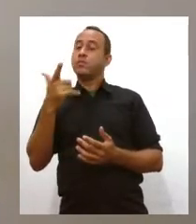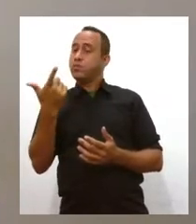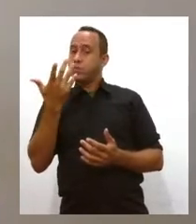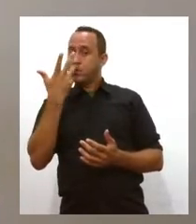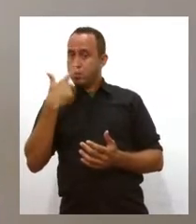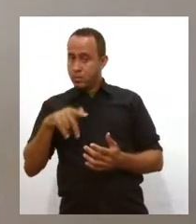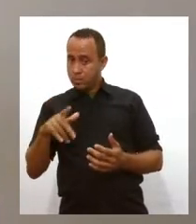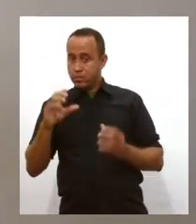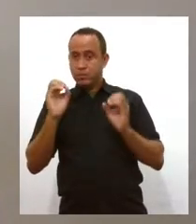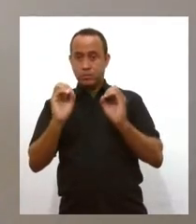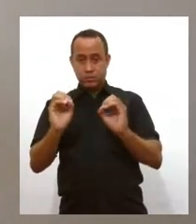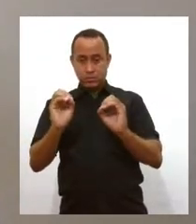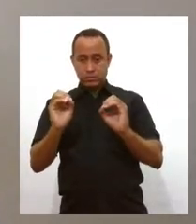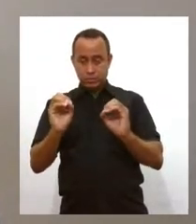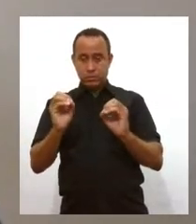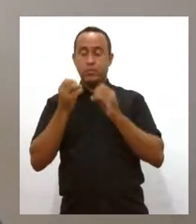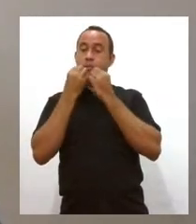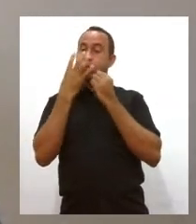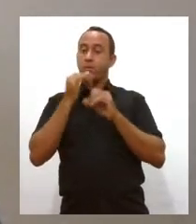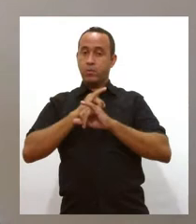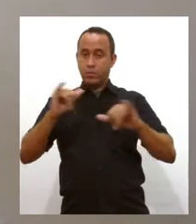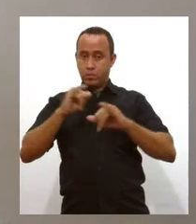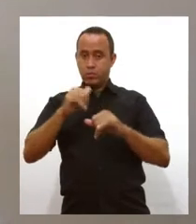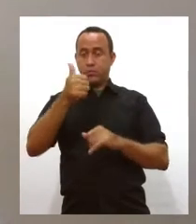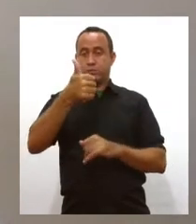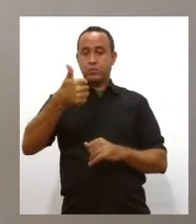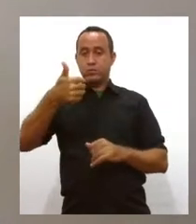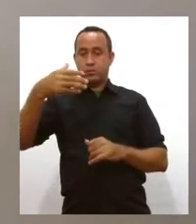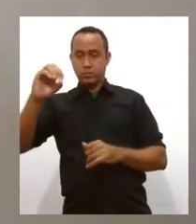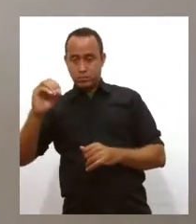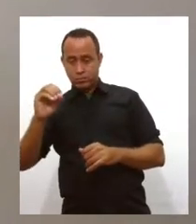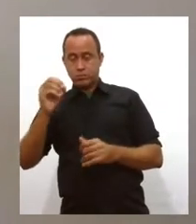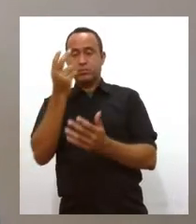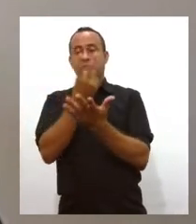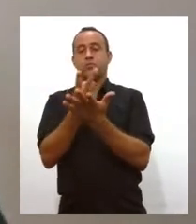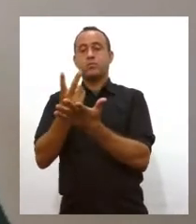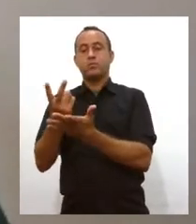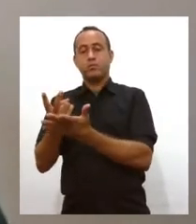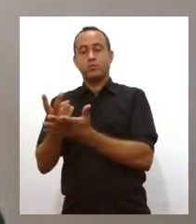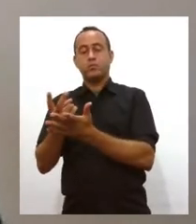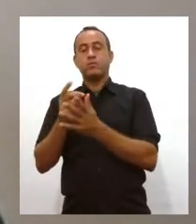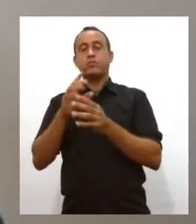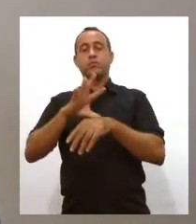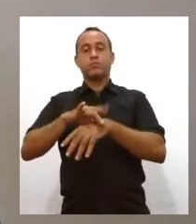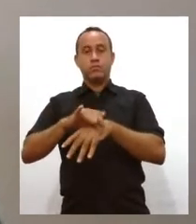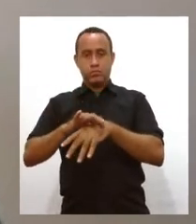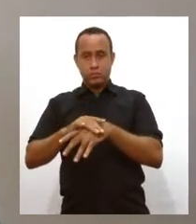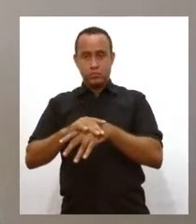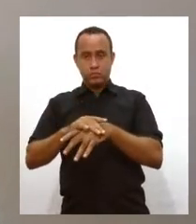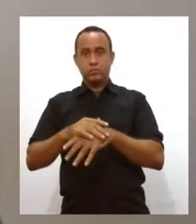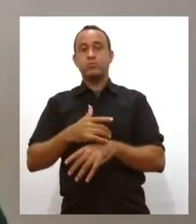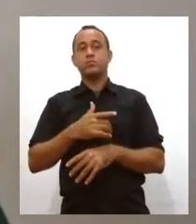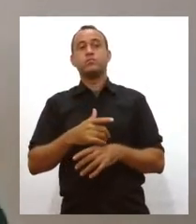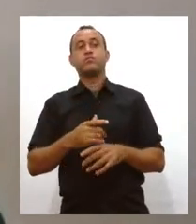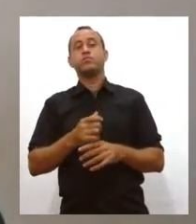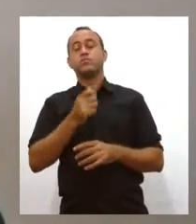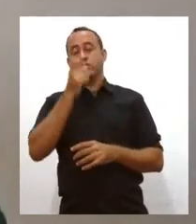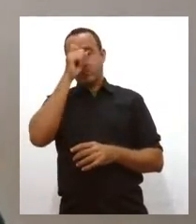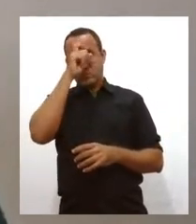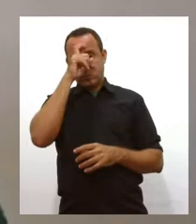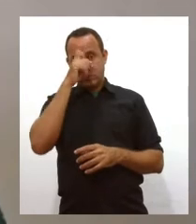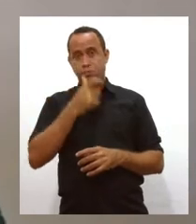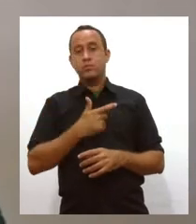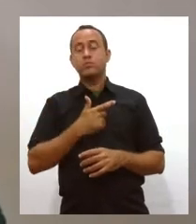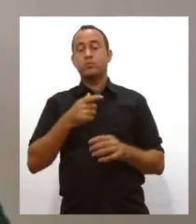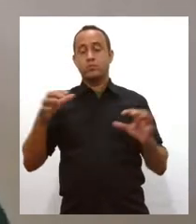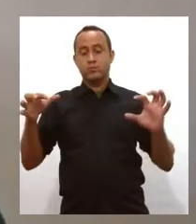é uma excelente notícia. E 110 pacientes internados em leitos clínicos. A ocupação de leitos na UTI, que normalmente também está muito